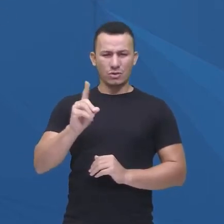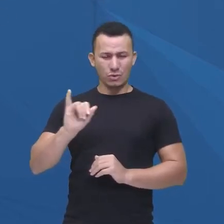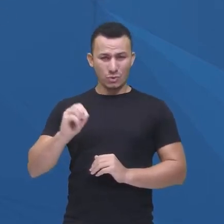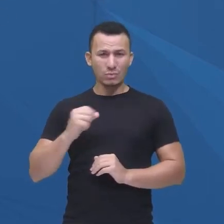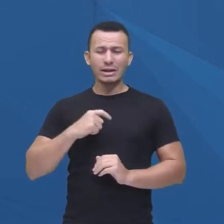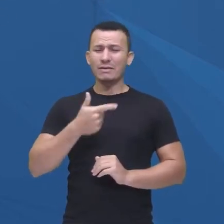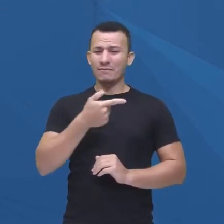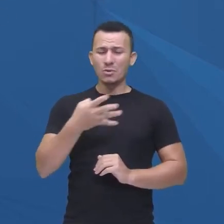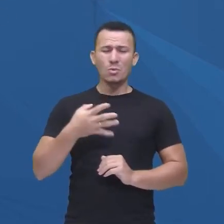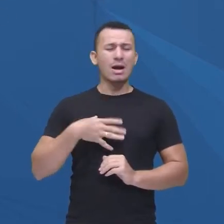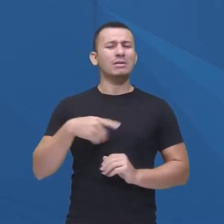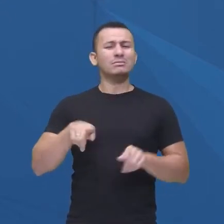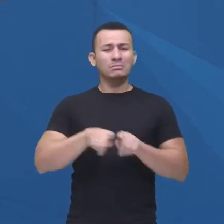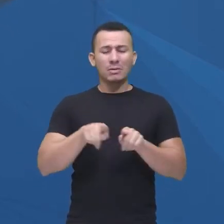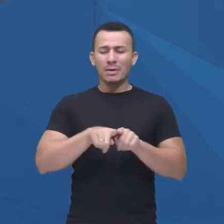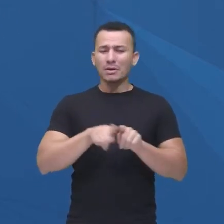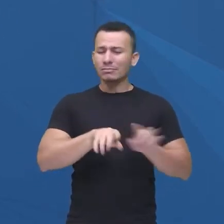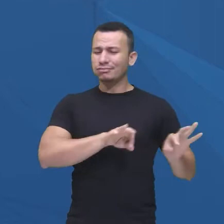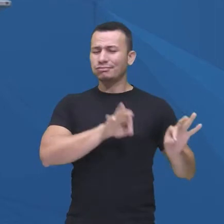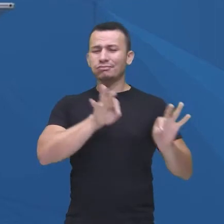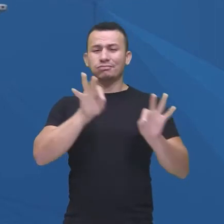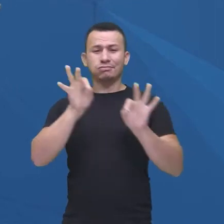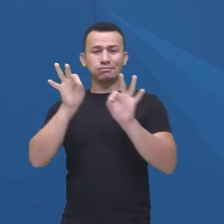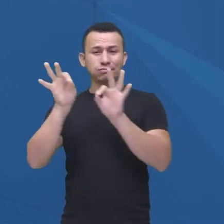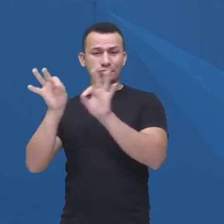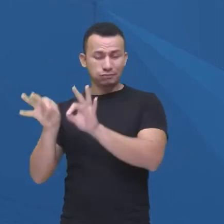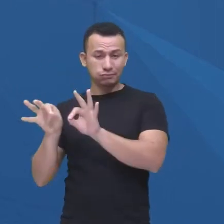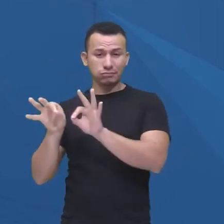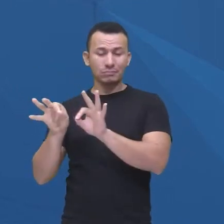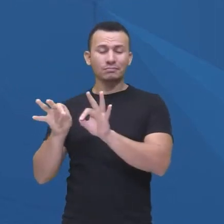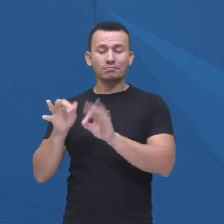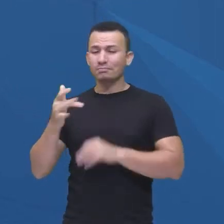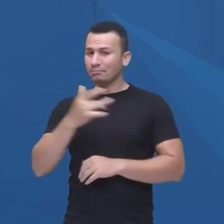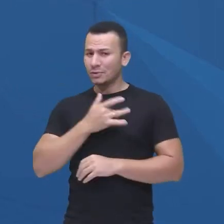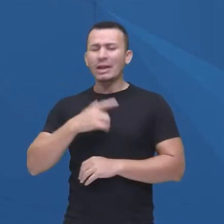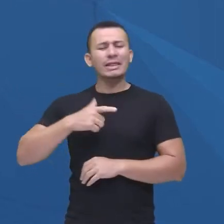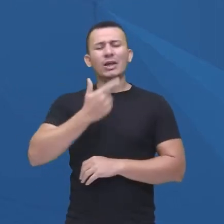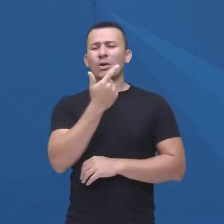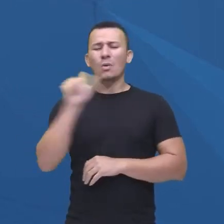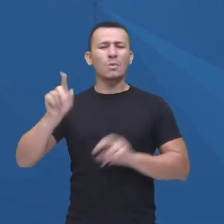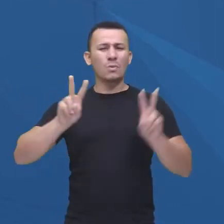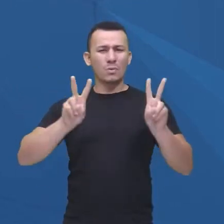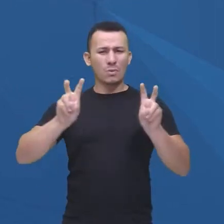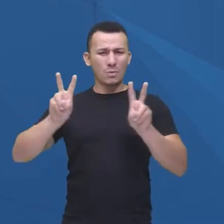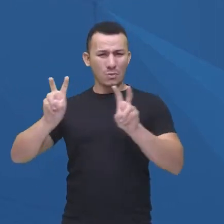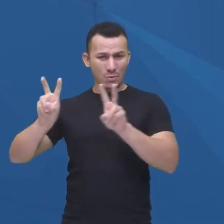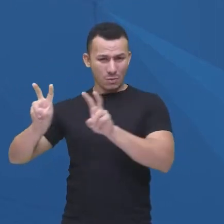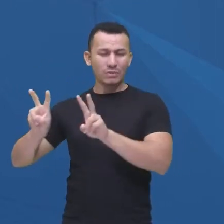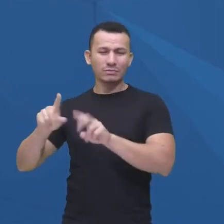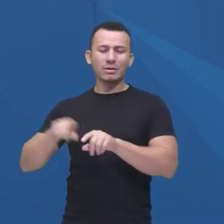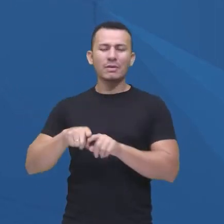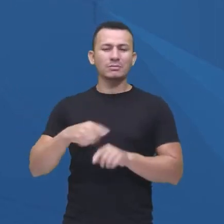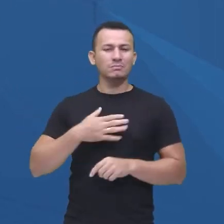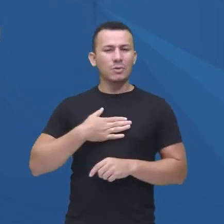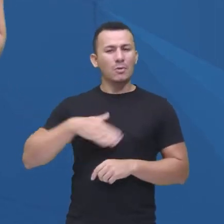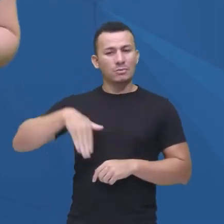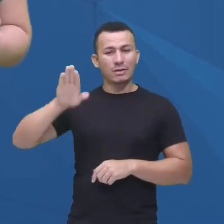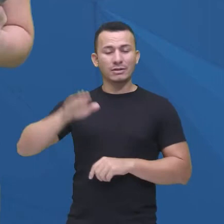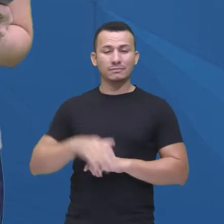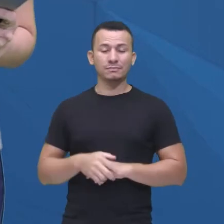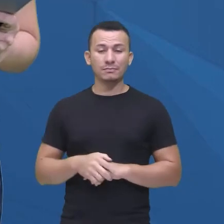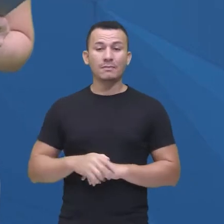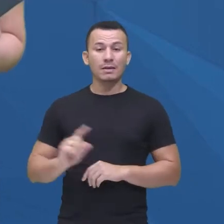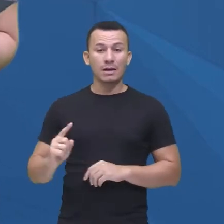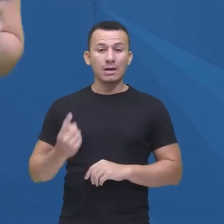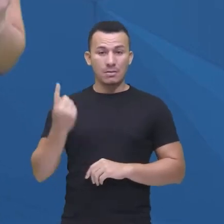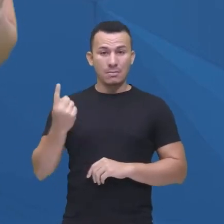história dos personagens. E ó, já confessei a minha. Existem outras também que eu assisto, que sou também muito fã, mas essa